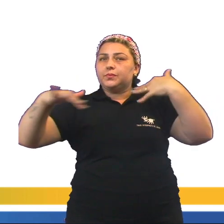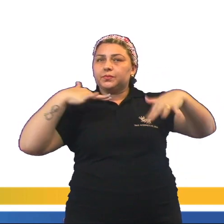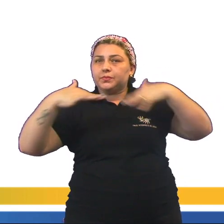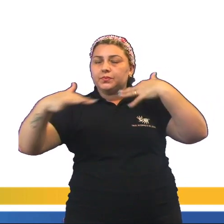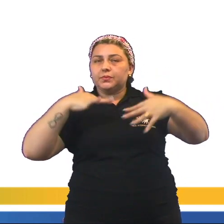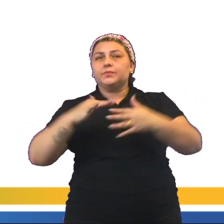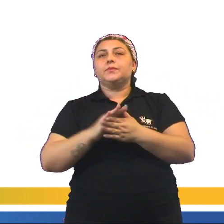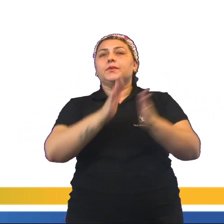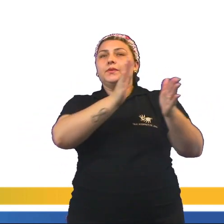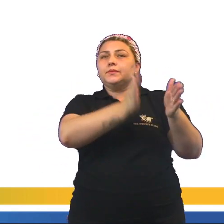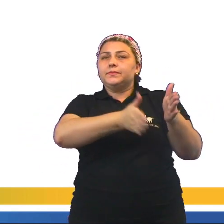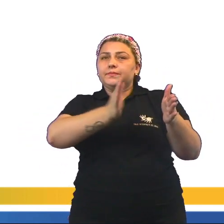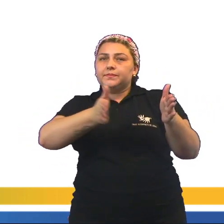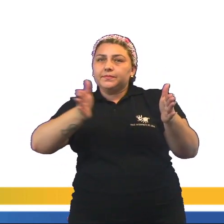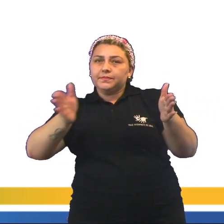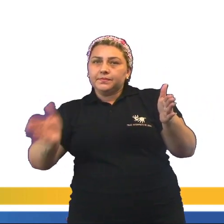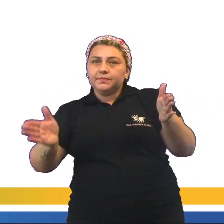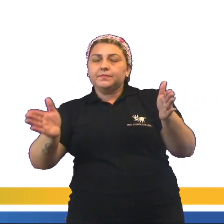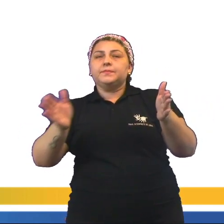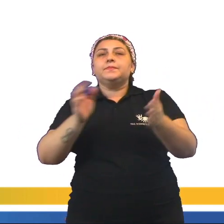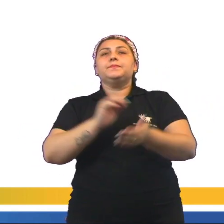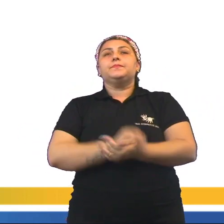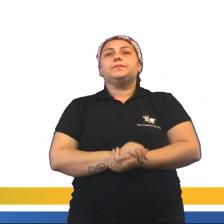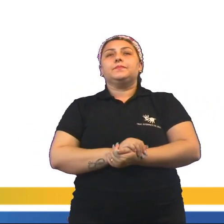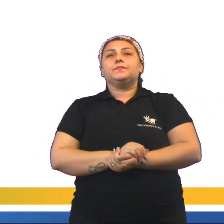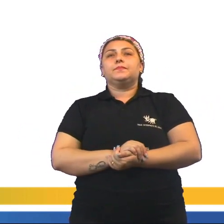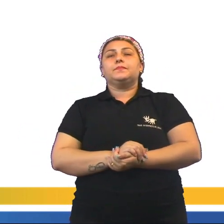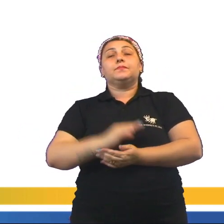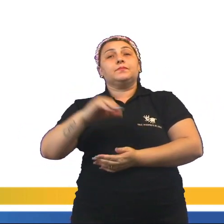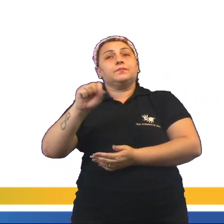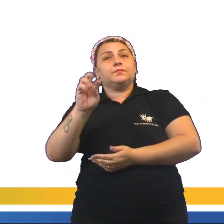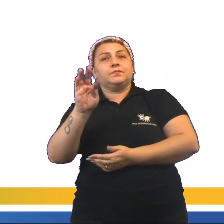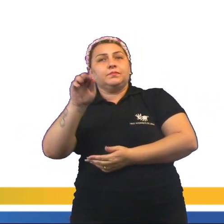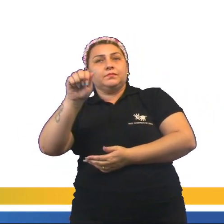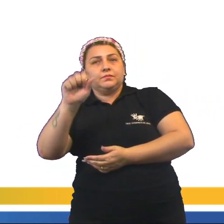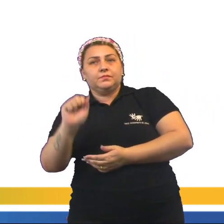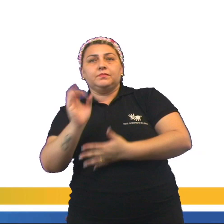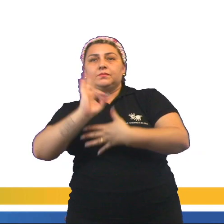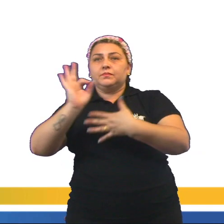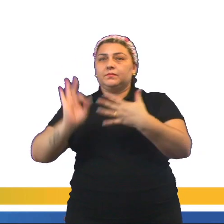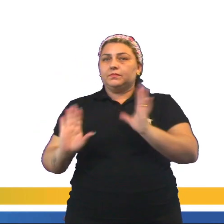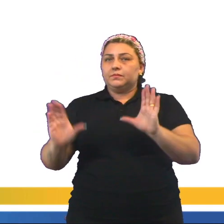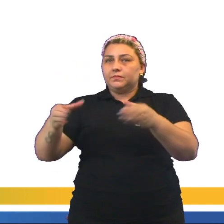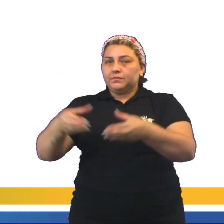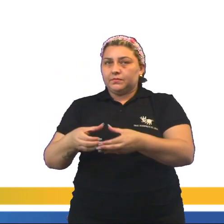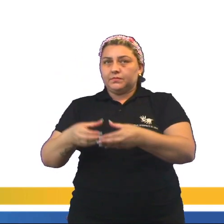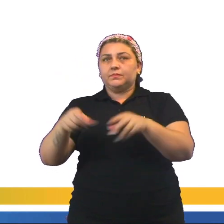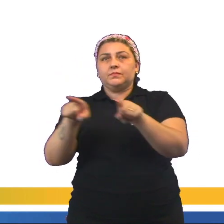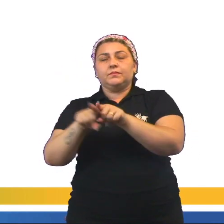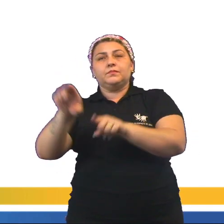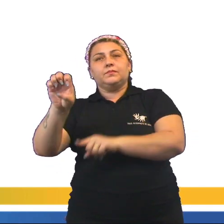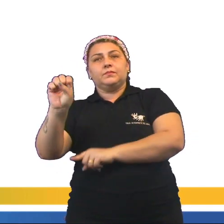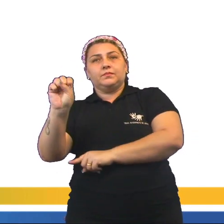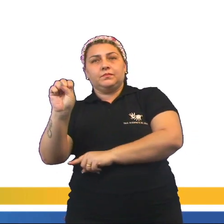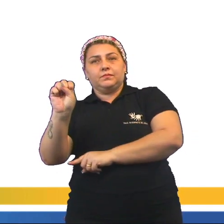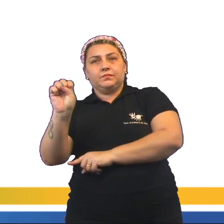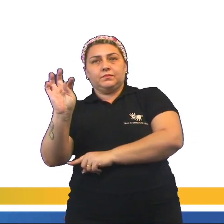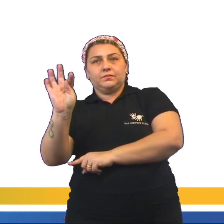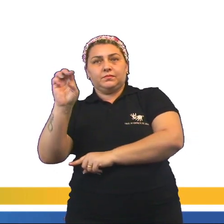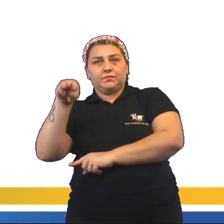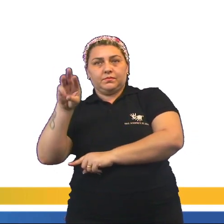Nessa sequência, em linha reta das castas, das classes sociais e estamentos,